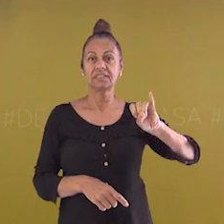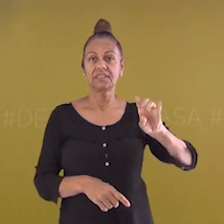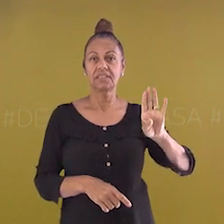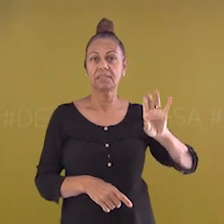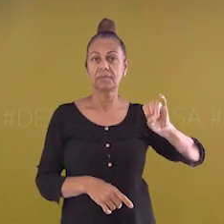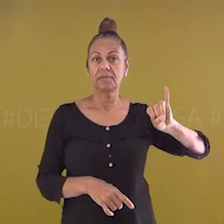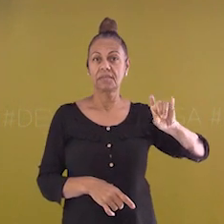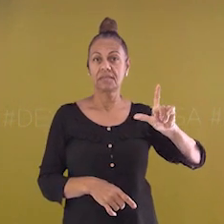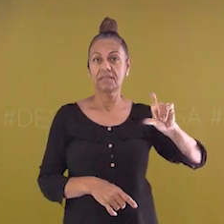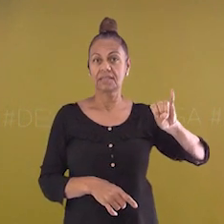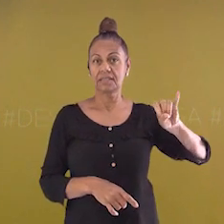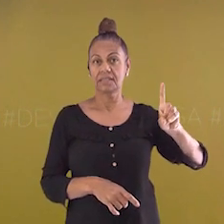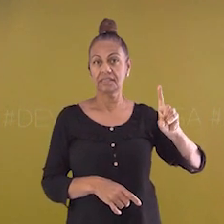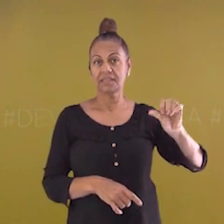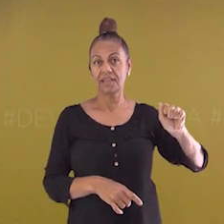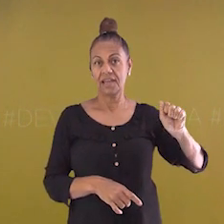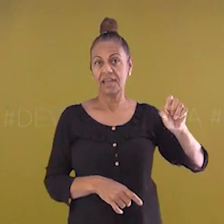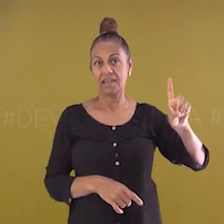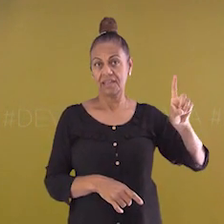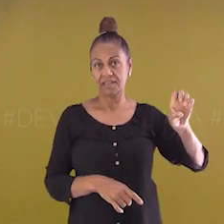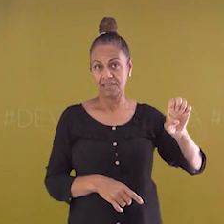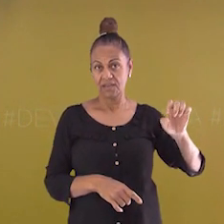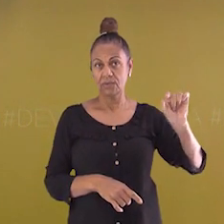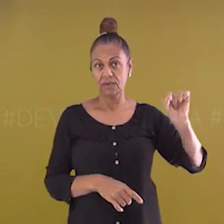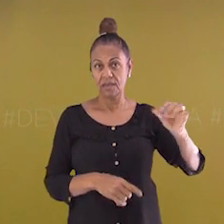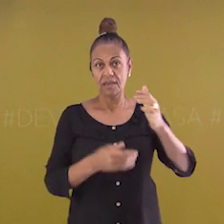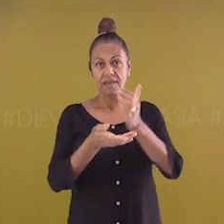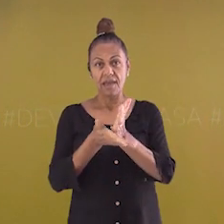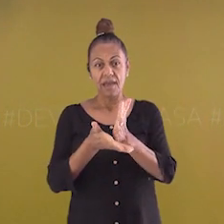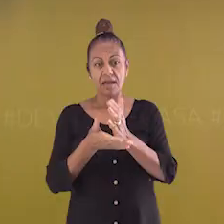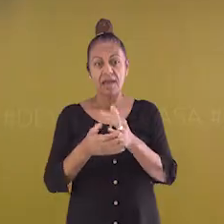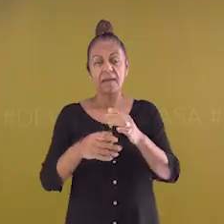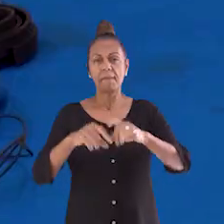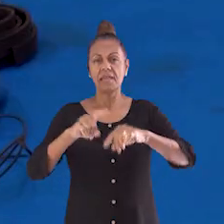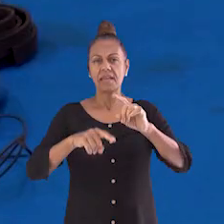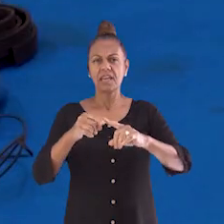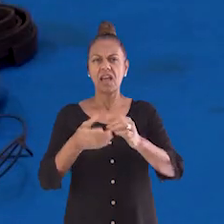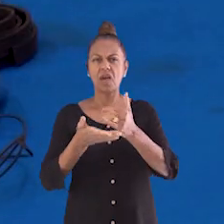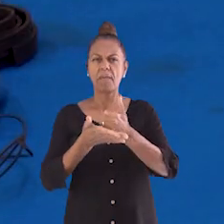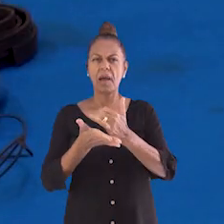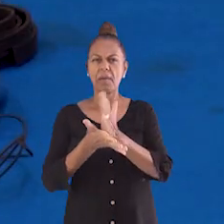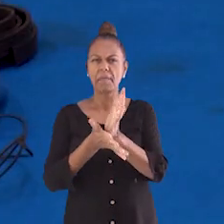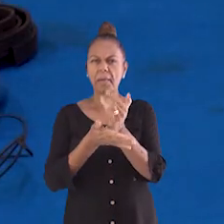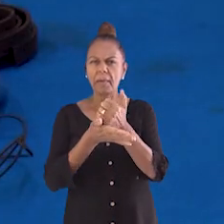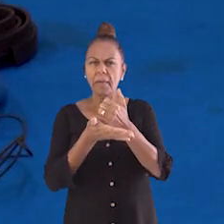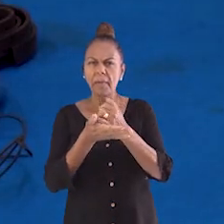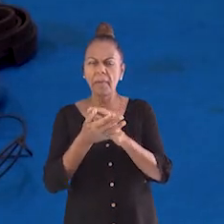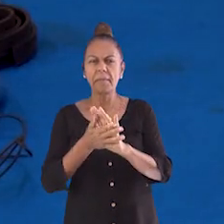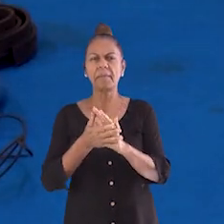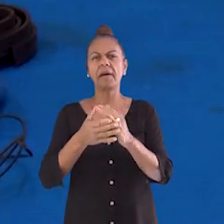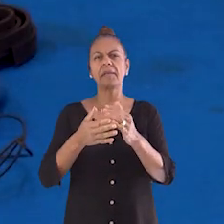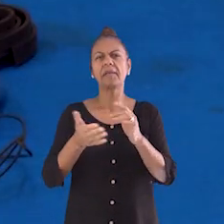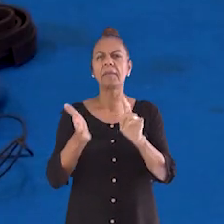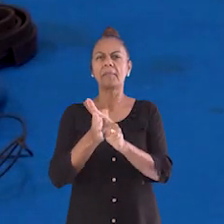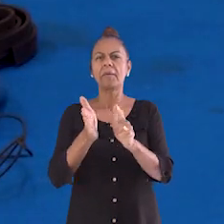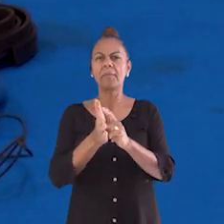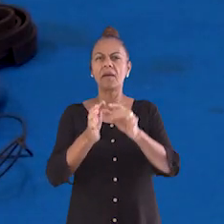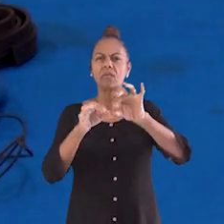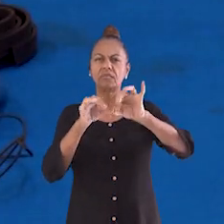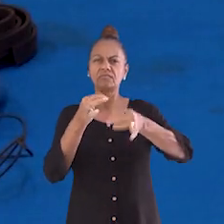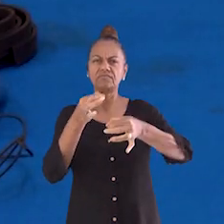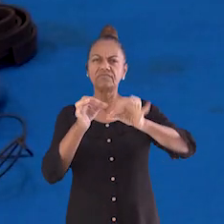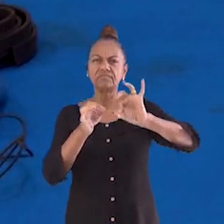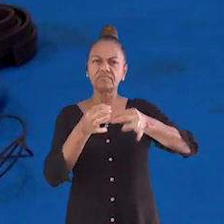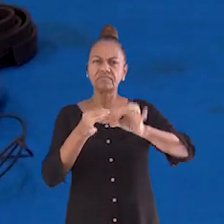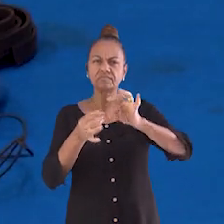matéria é divisível em partes menores. Veja só, eu posso rasgar esse papel em partes menores e aí eu